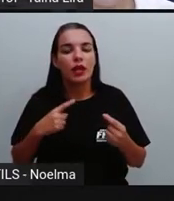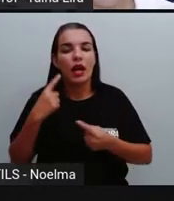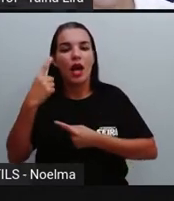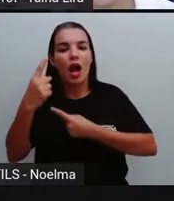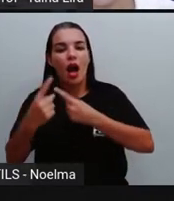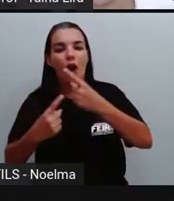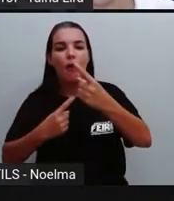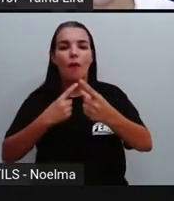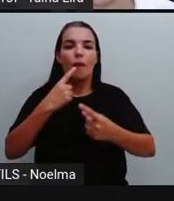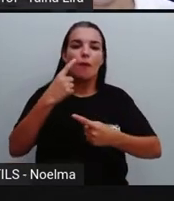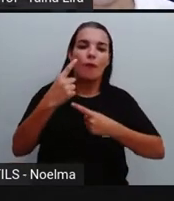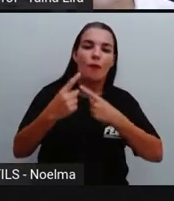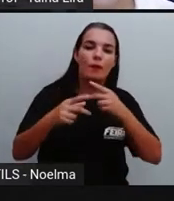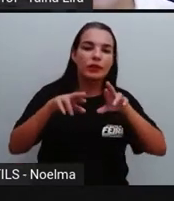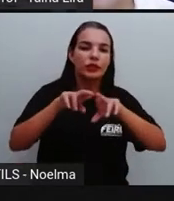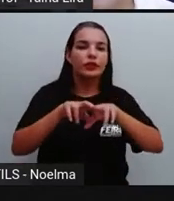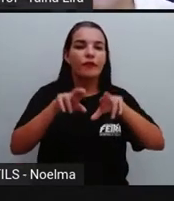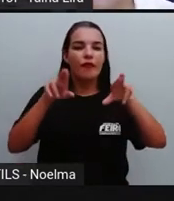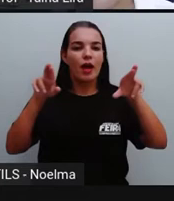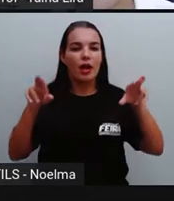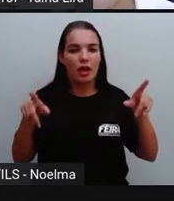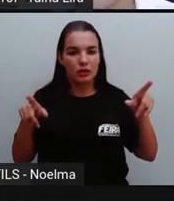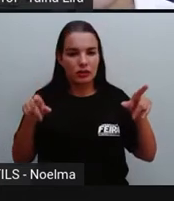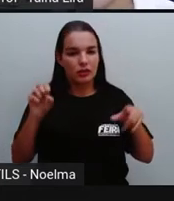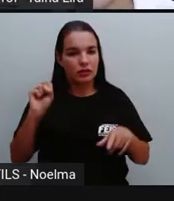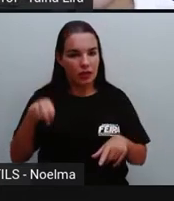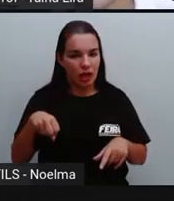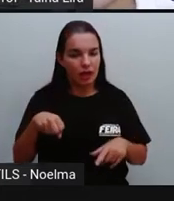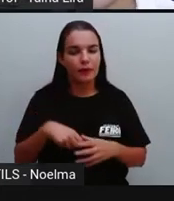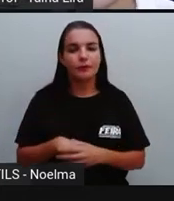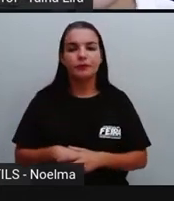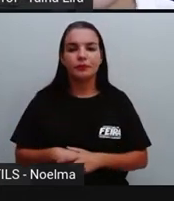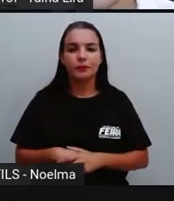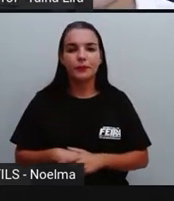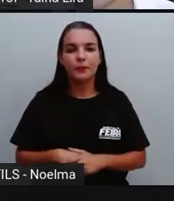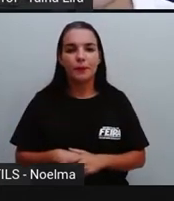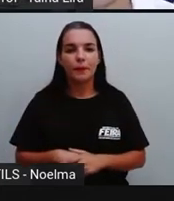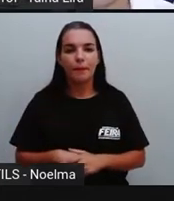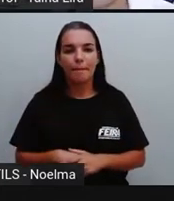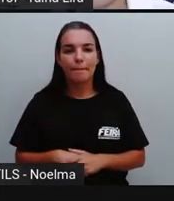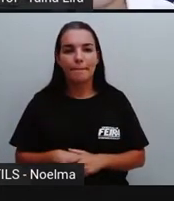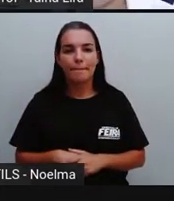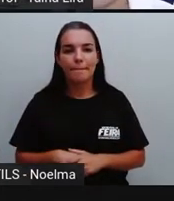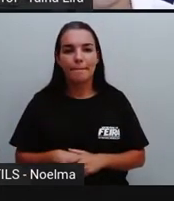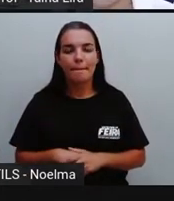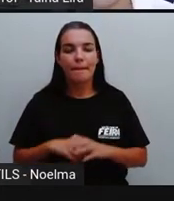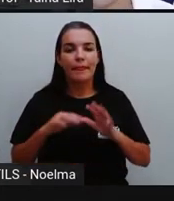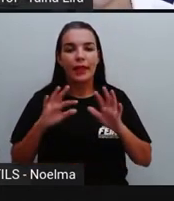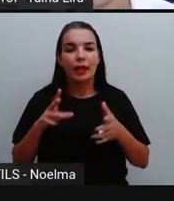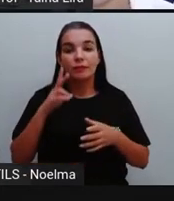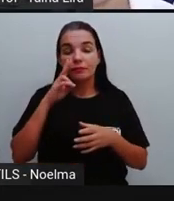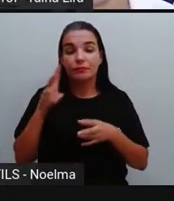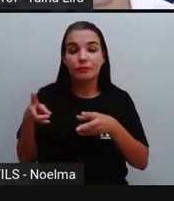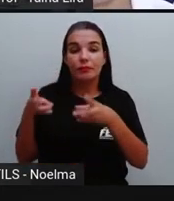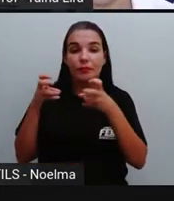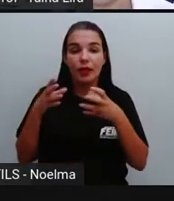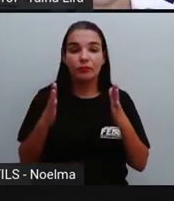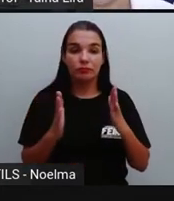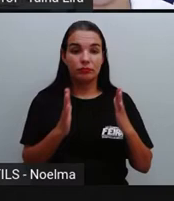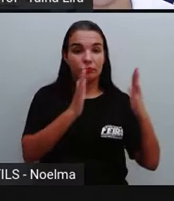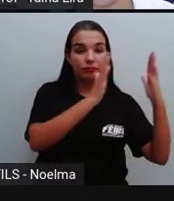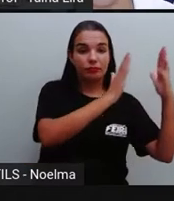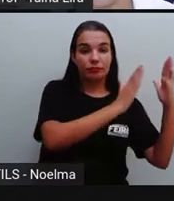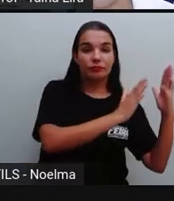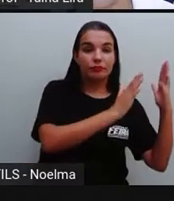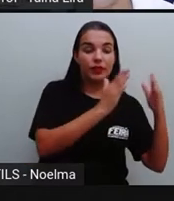algumas, né, diferenças, tá bom? Então, a gente consegue observar, por exemplo, nessa imagem aqui